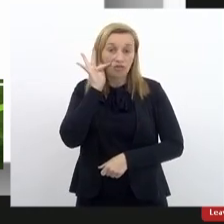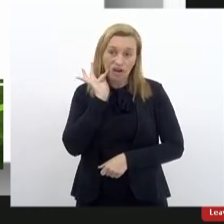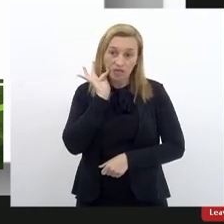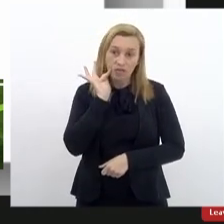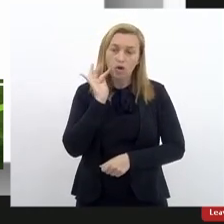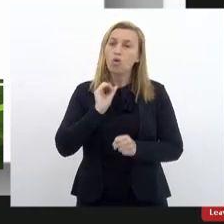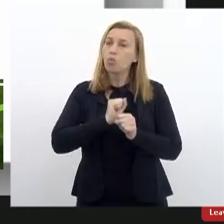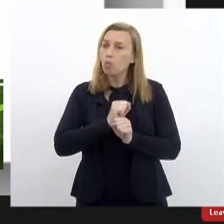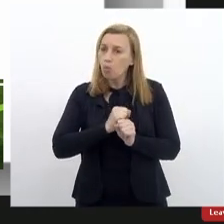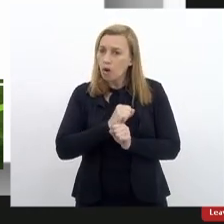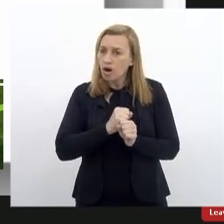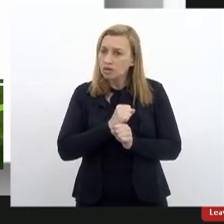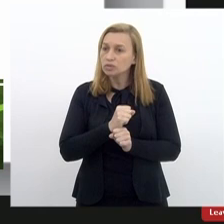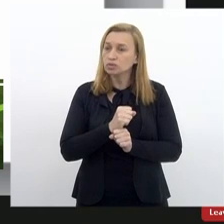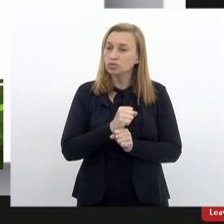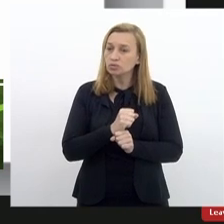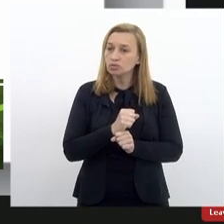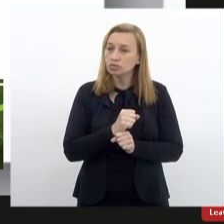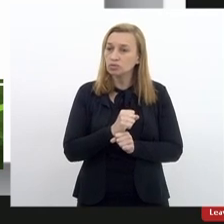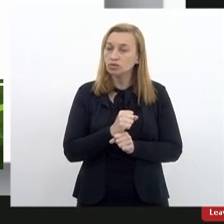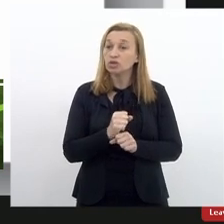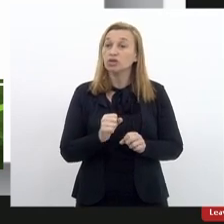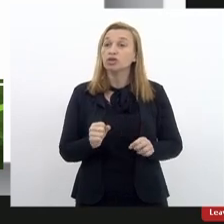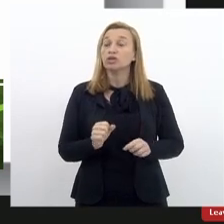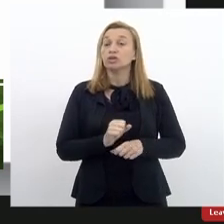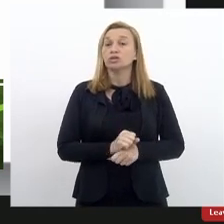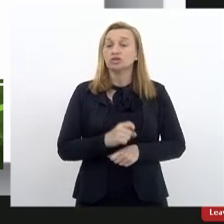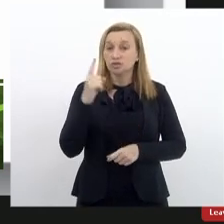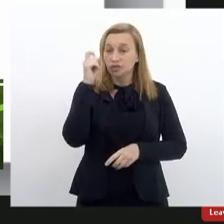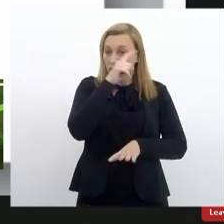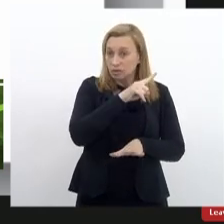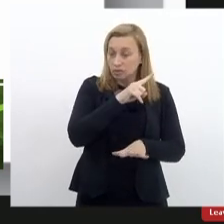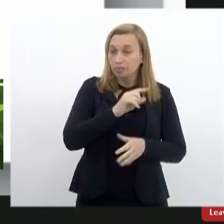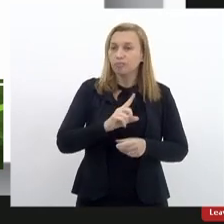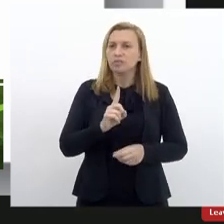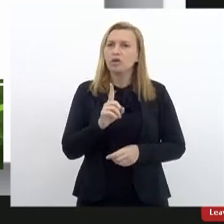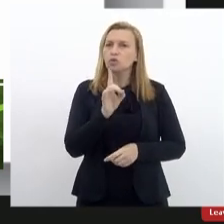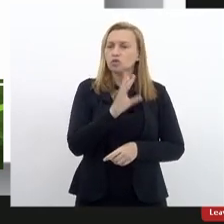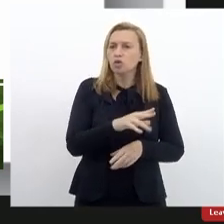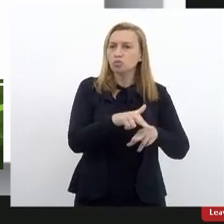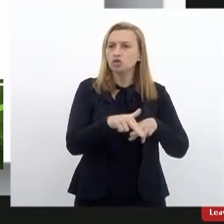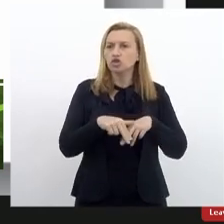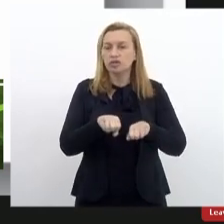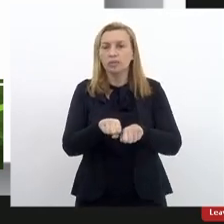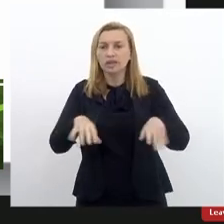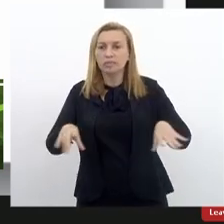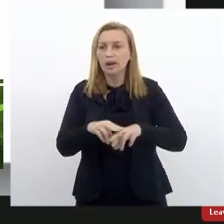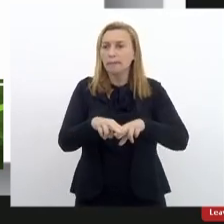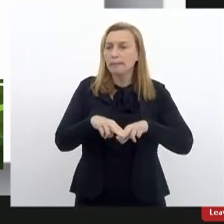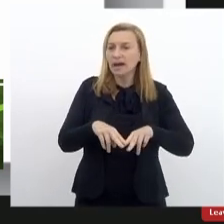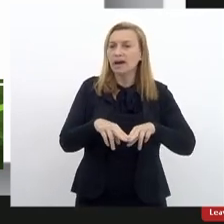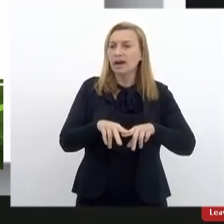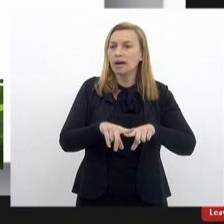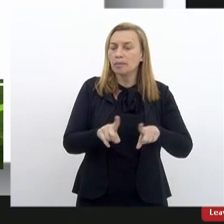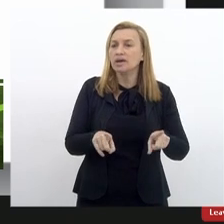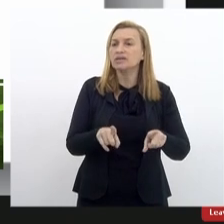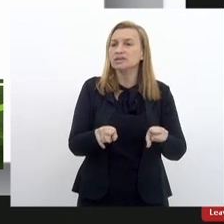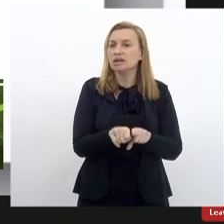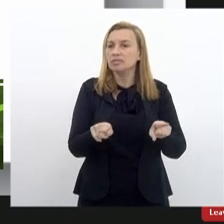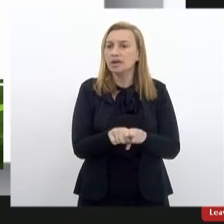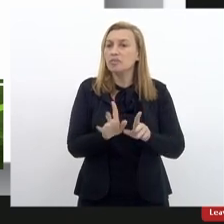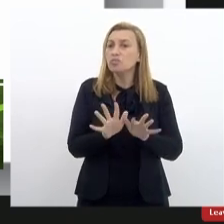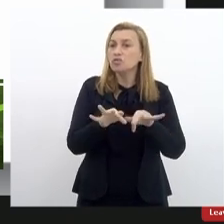absolutamente atípico, o ano de 2020. Não só pelo fato da pandemia, mas por força também do